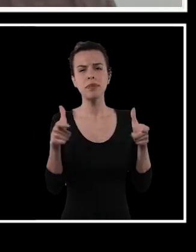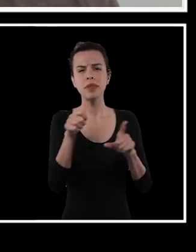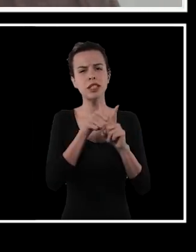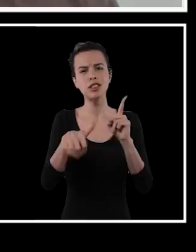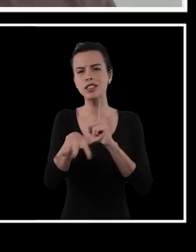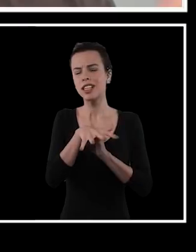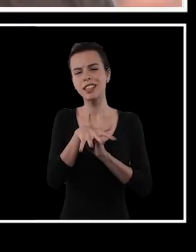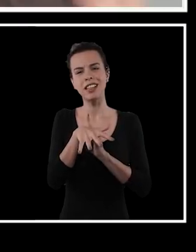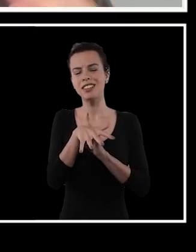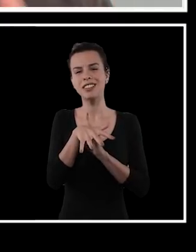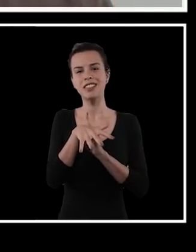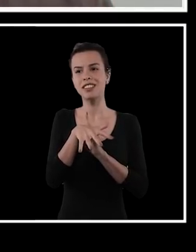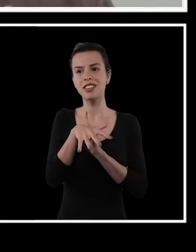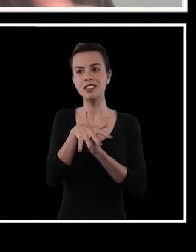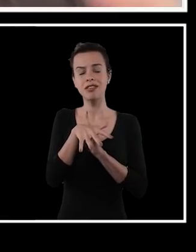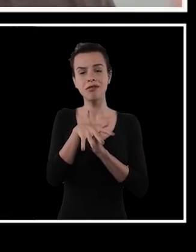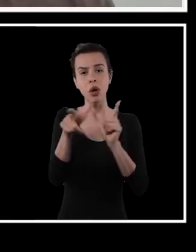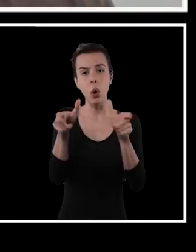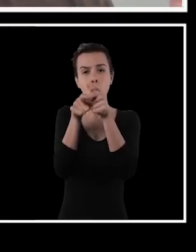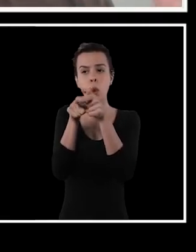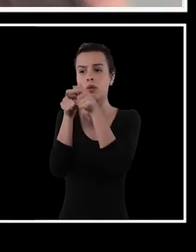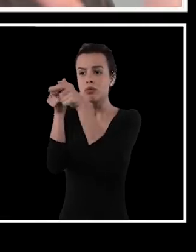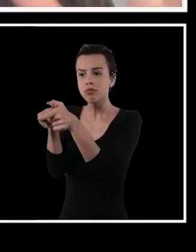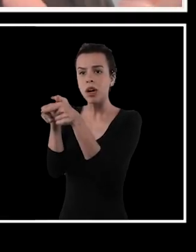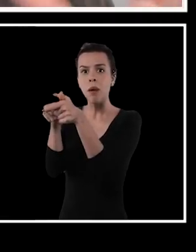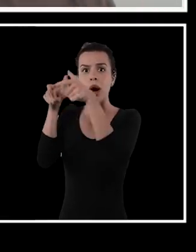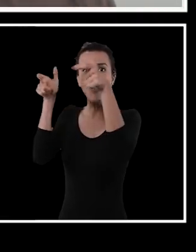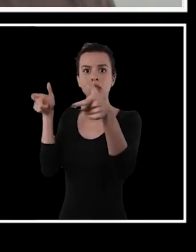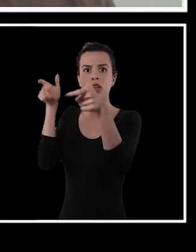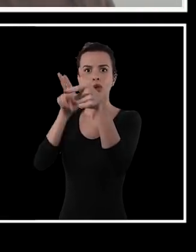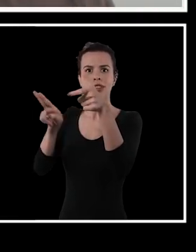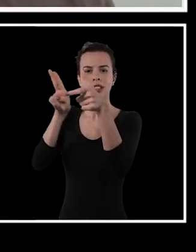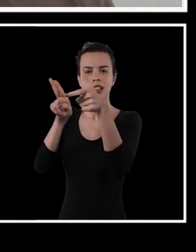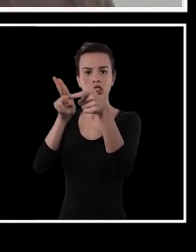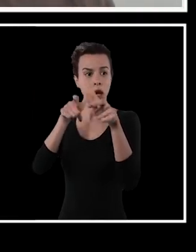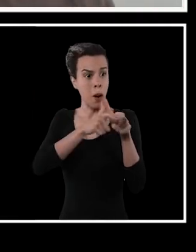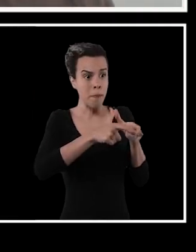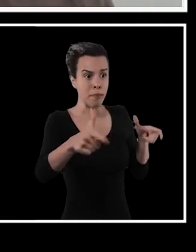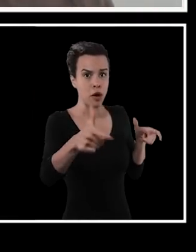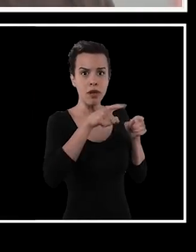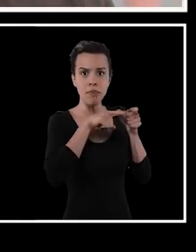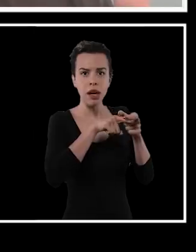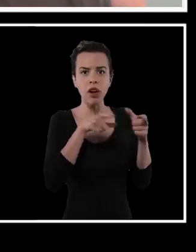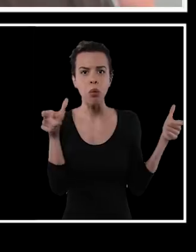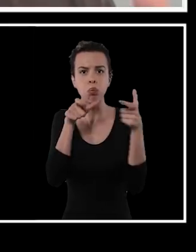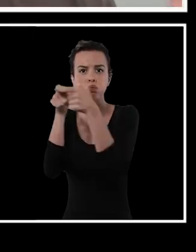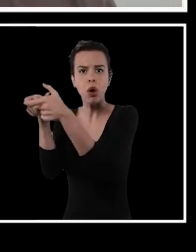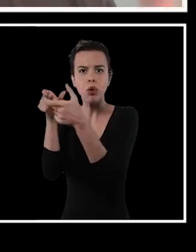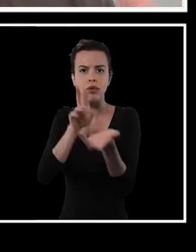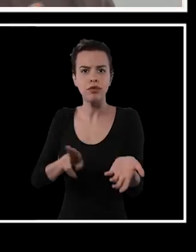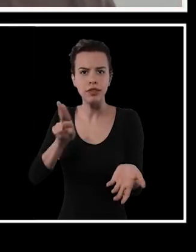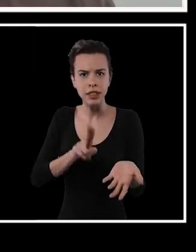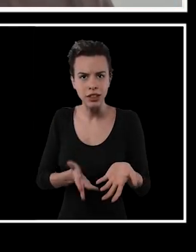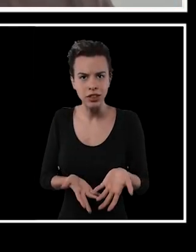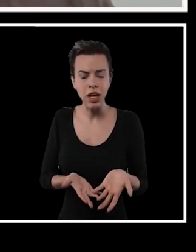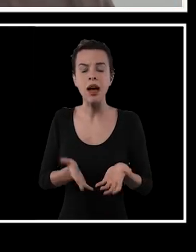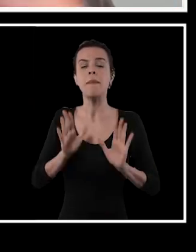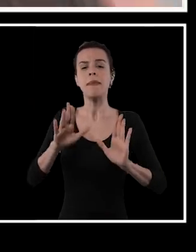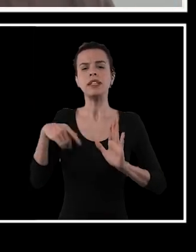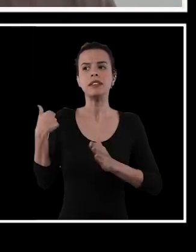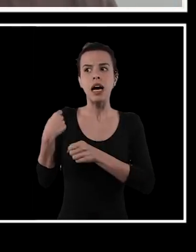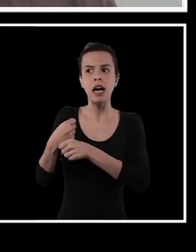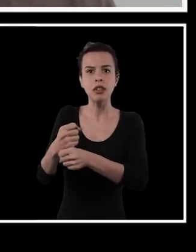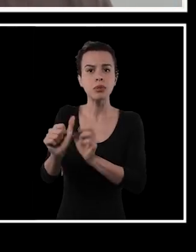justamente, a maioria da sociedade não é a maioria participante de um meio tão importante que a universidade. A gente tem, em anos recentes,